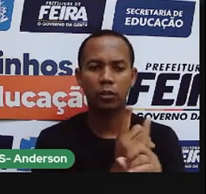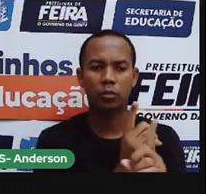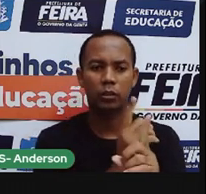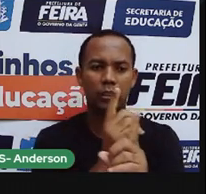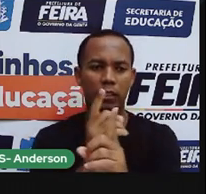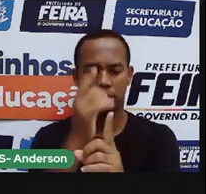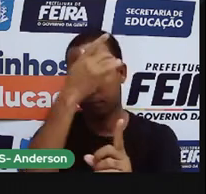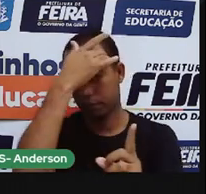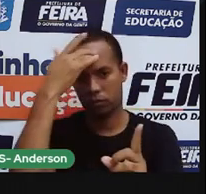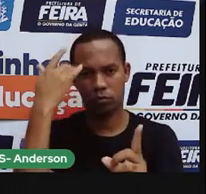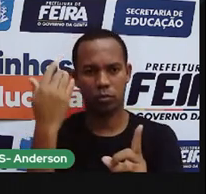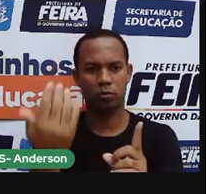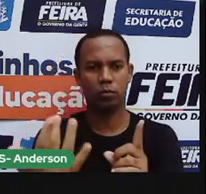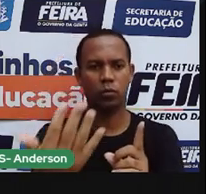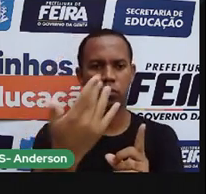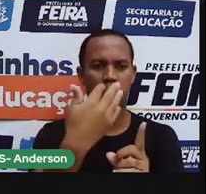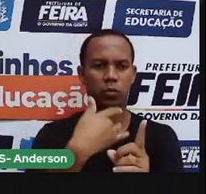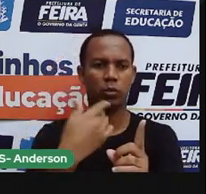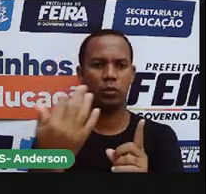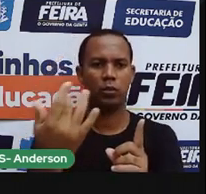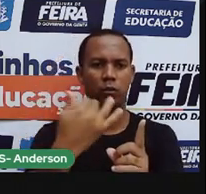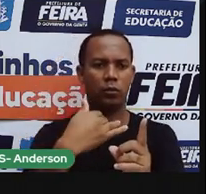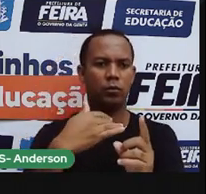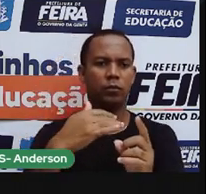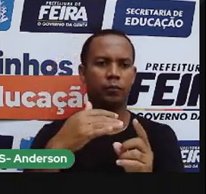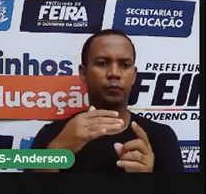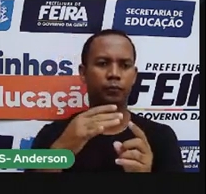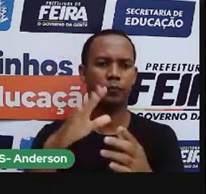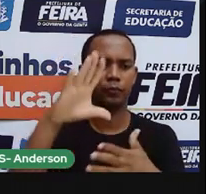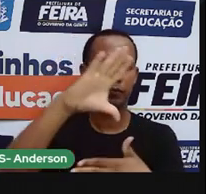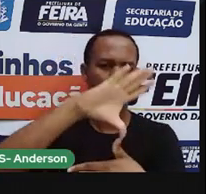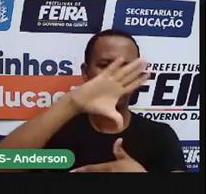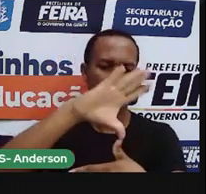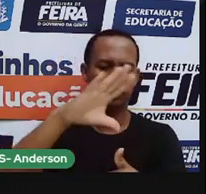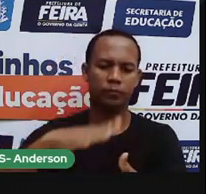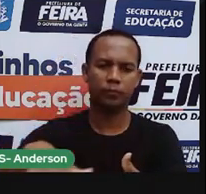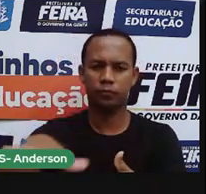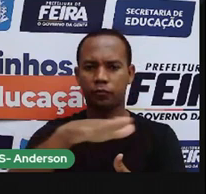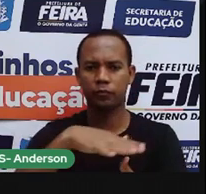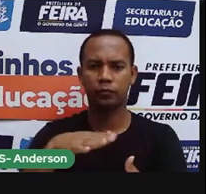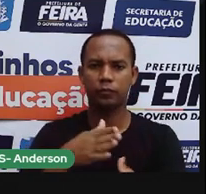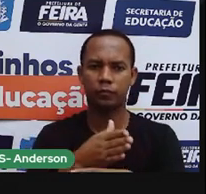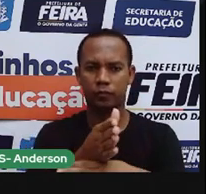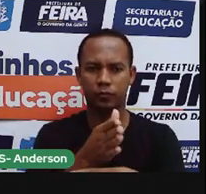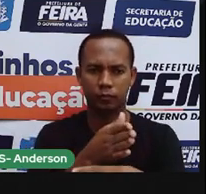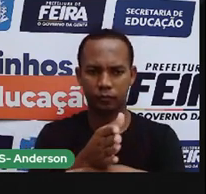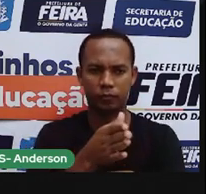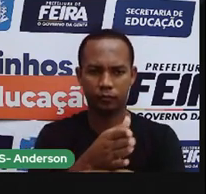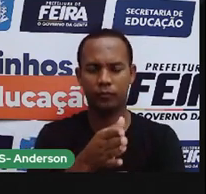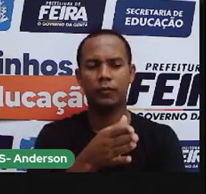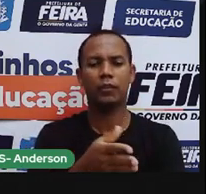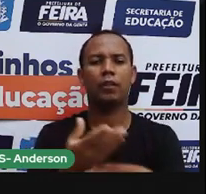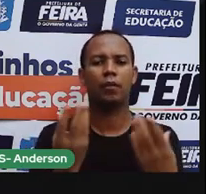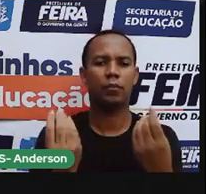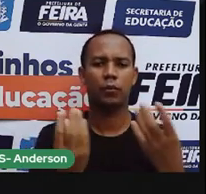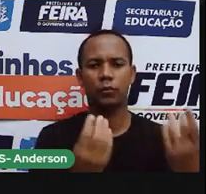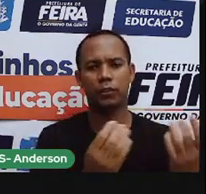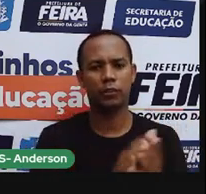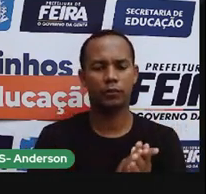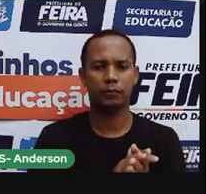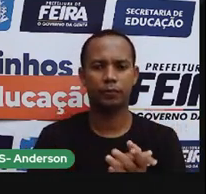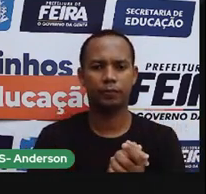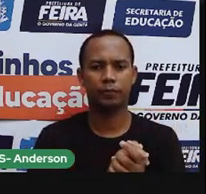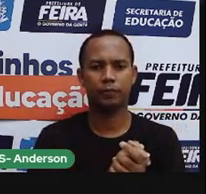portugueses para ocuparem o território brasileiro. Lembra do exemplo da própria que eu queria tomar a casa de Anderson para ele, tá?